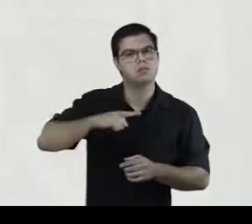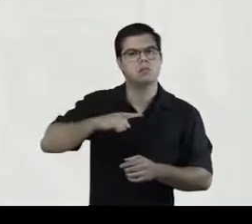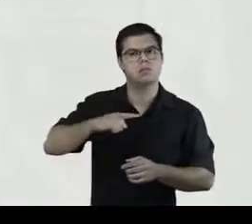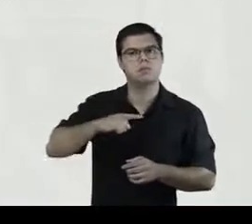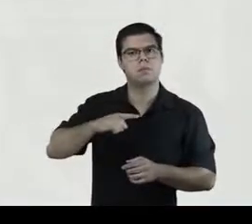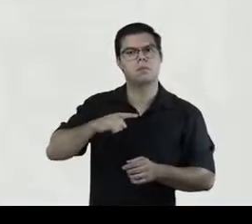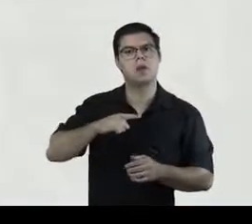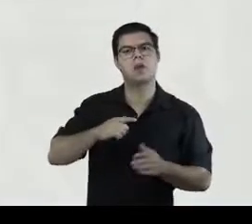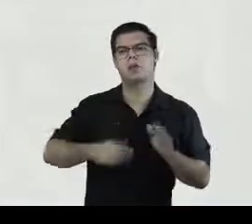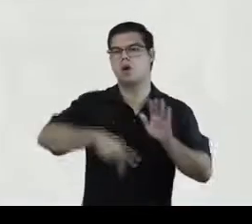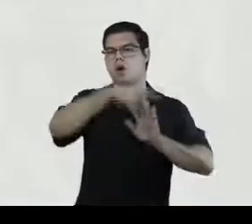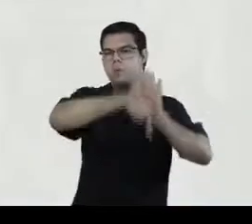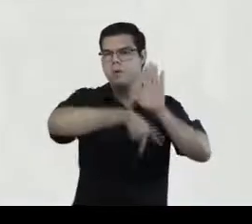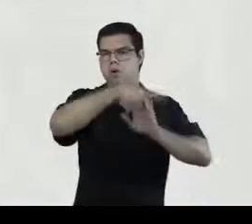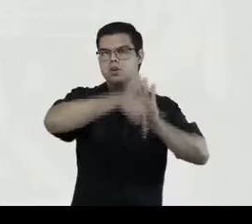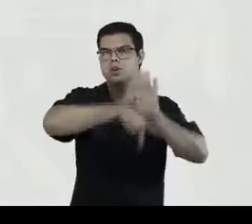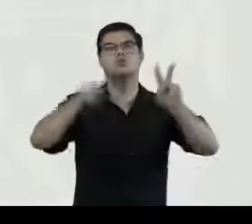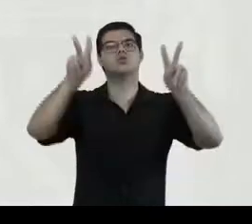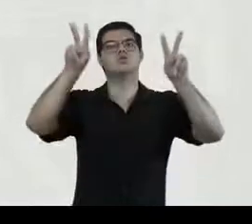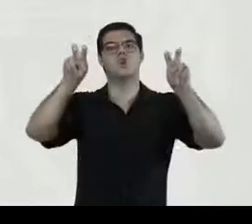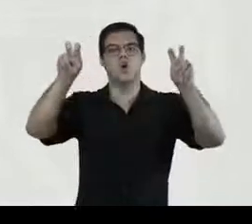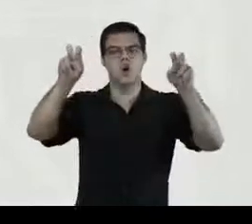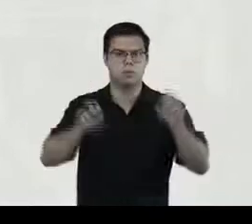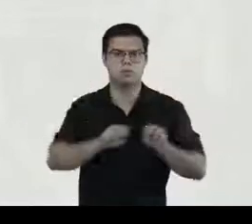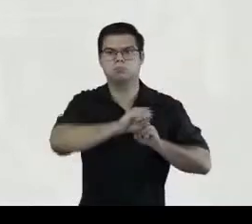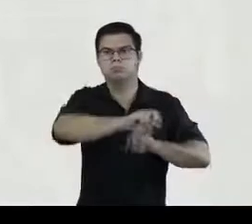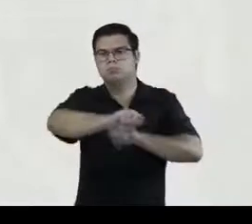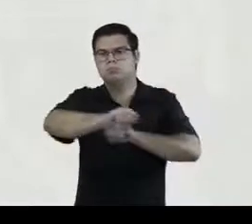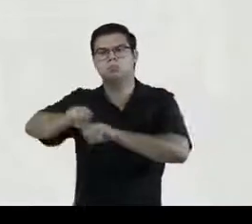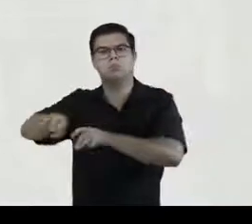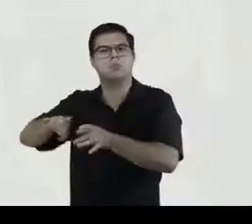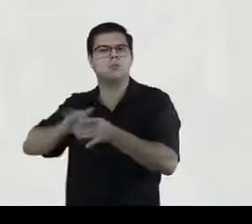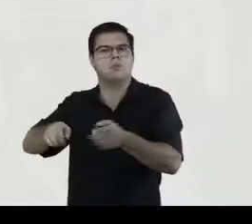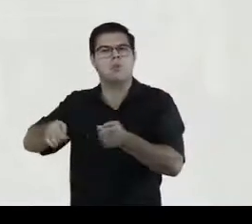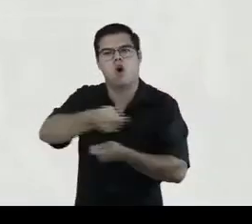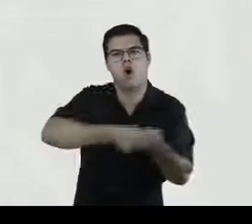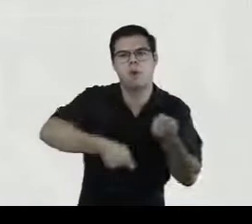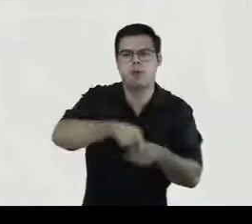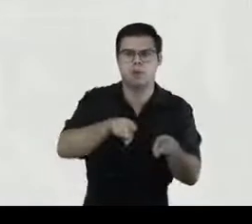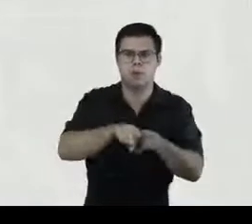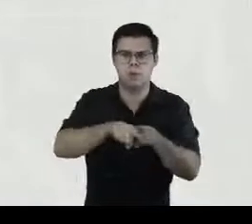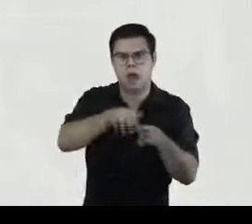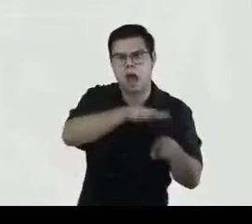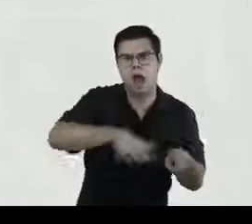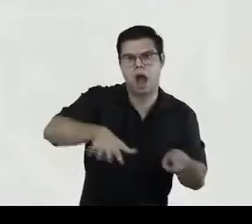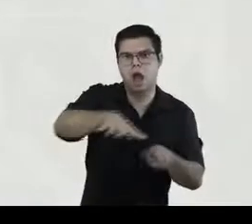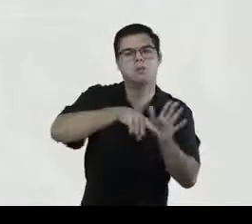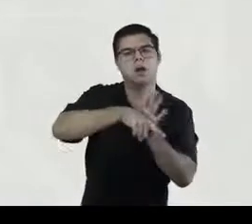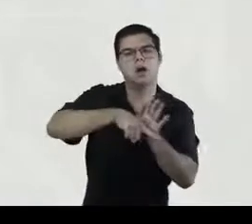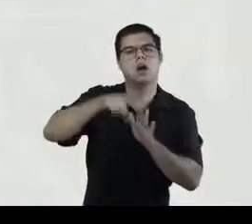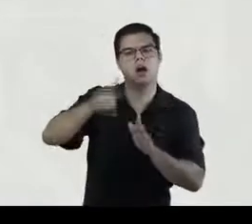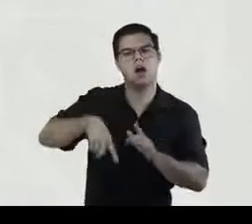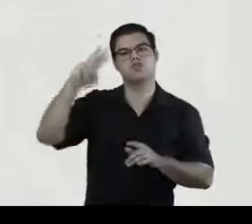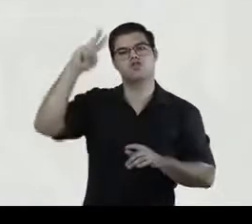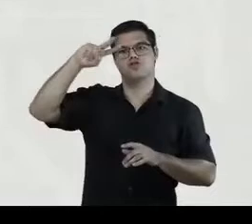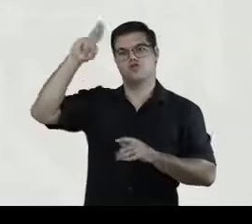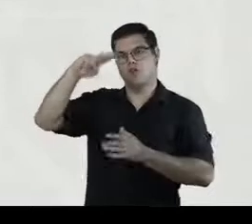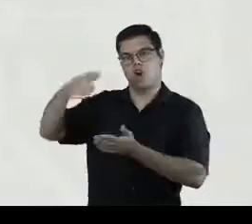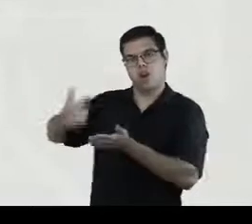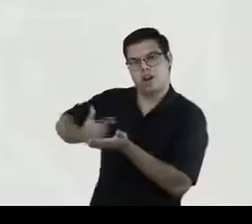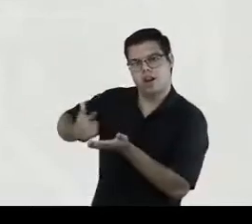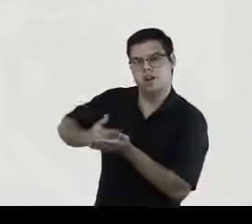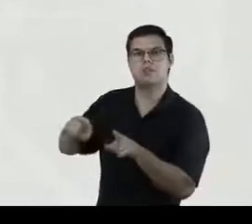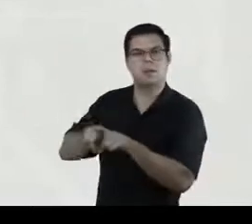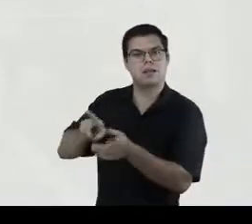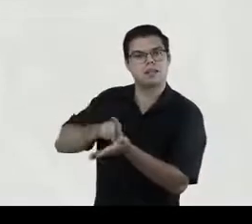livre docência sobre a história do comércio, da escrita, e suas principais áreas de pesquisa são a história do livro, do design